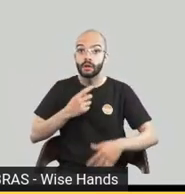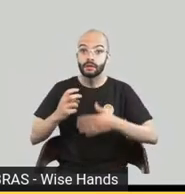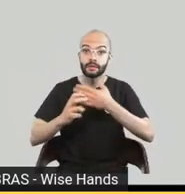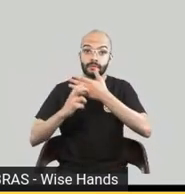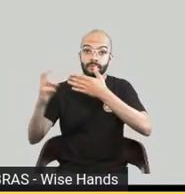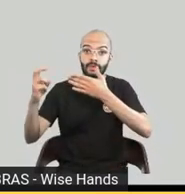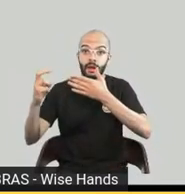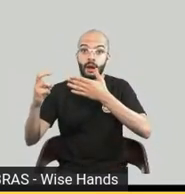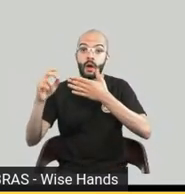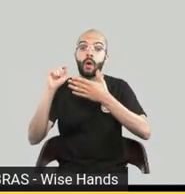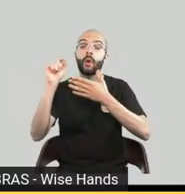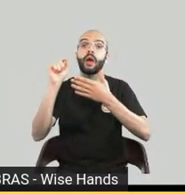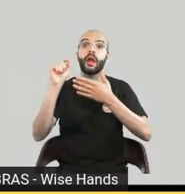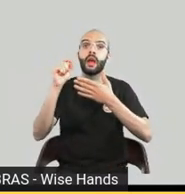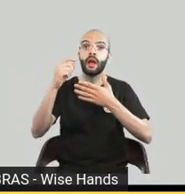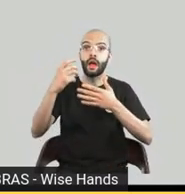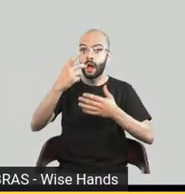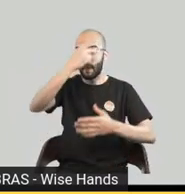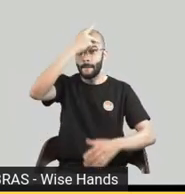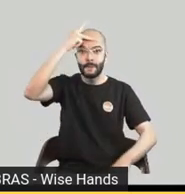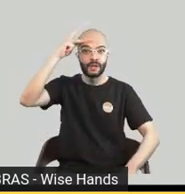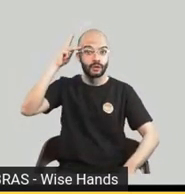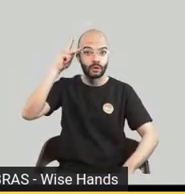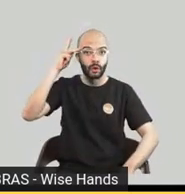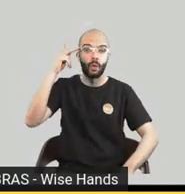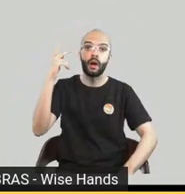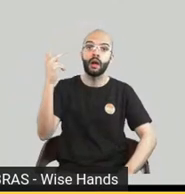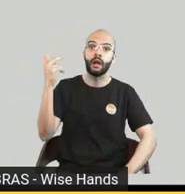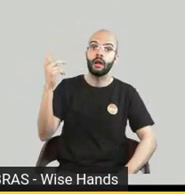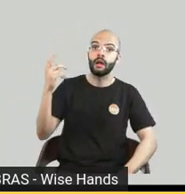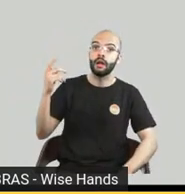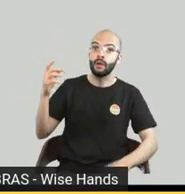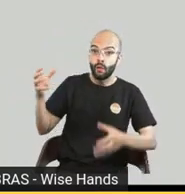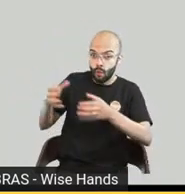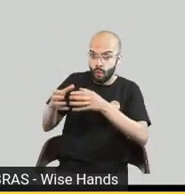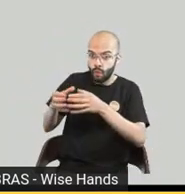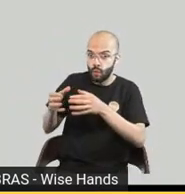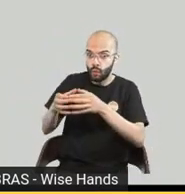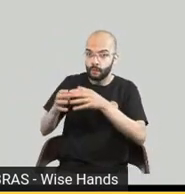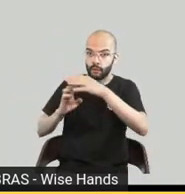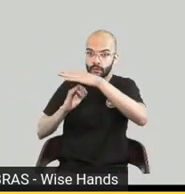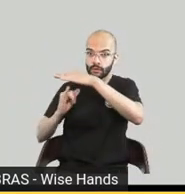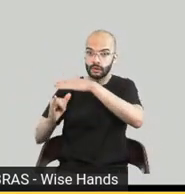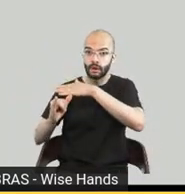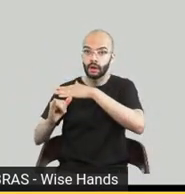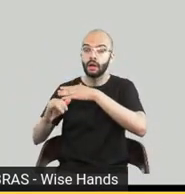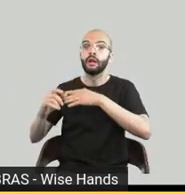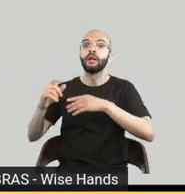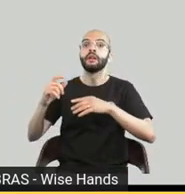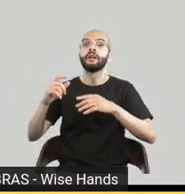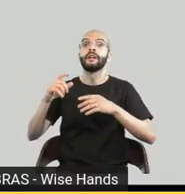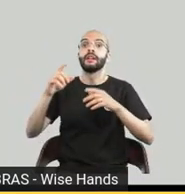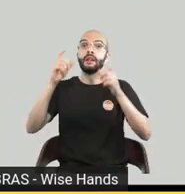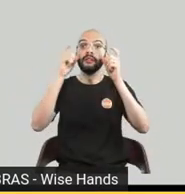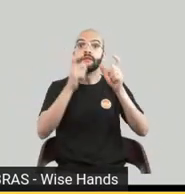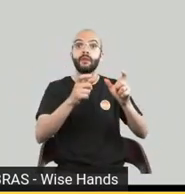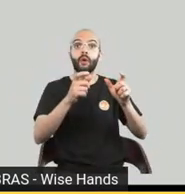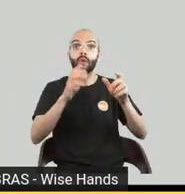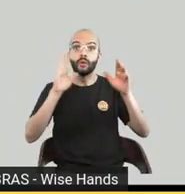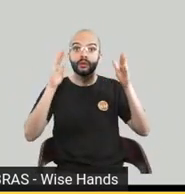um grupo de pessoas que se importam com pessoas então no nosso time nós temos surdos cegos cadeirantes